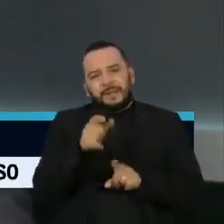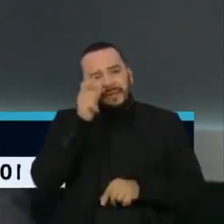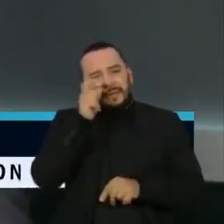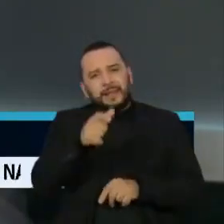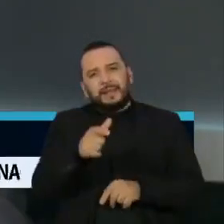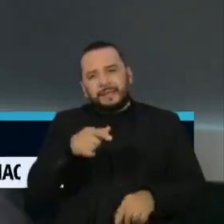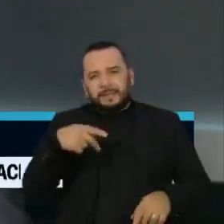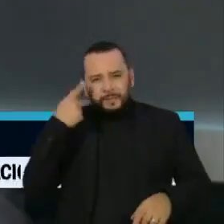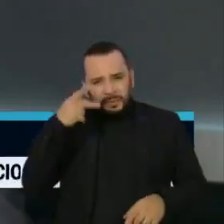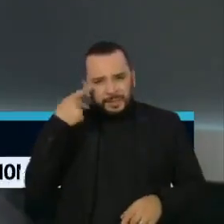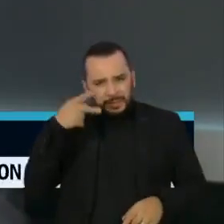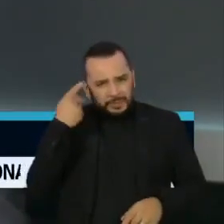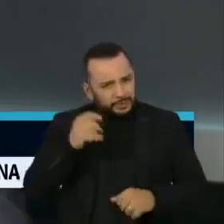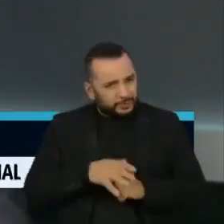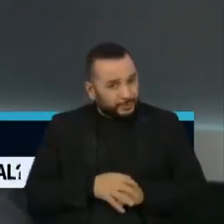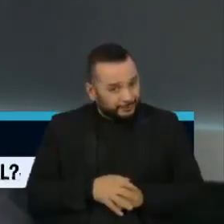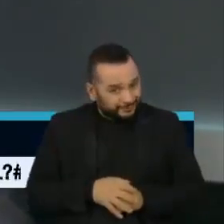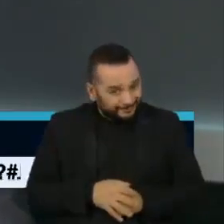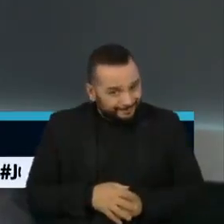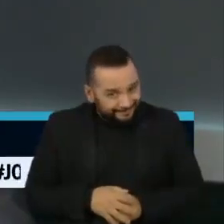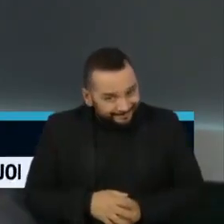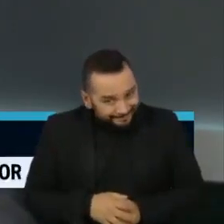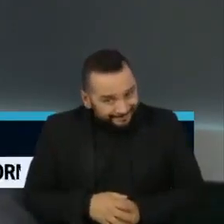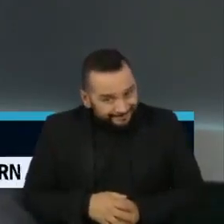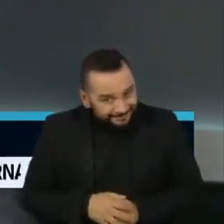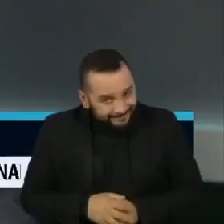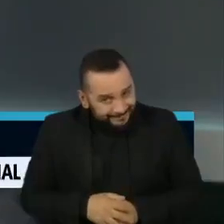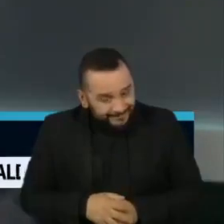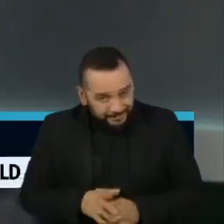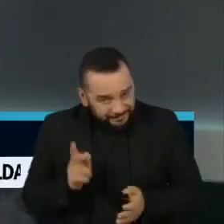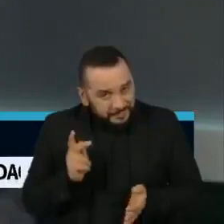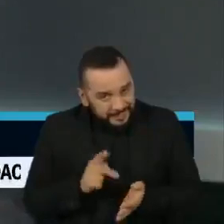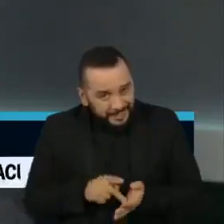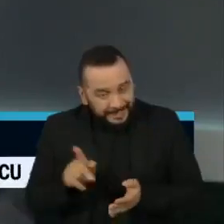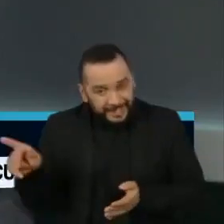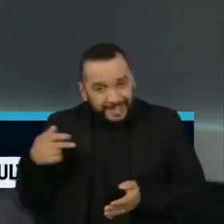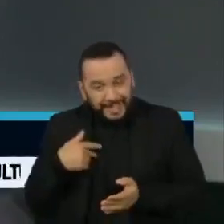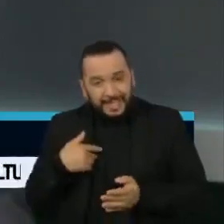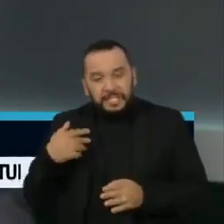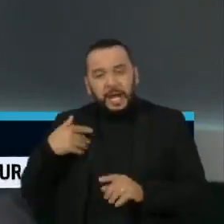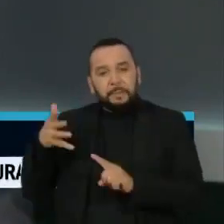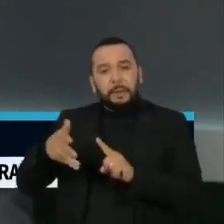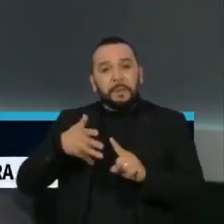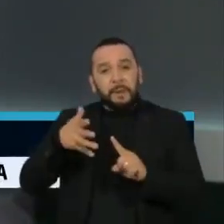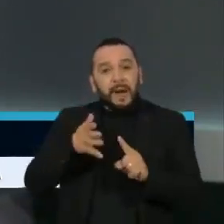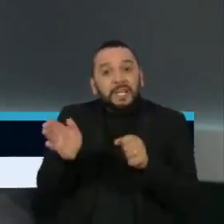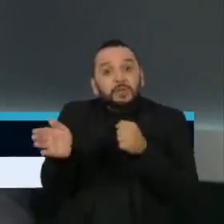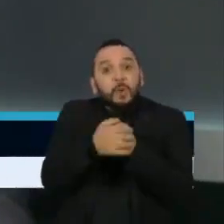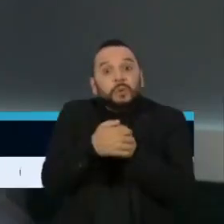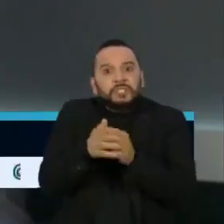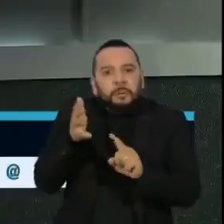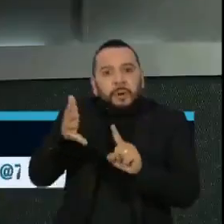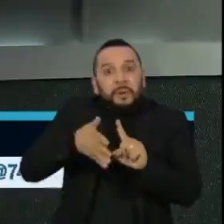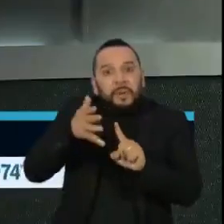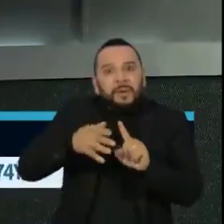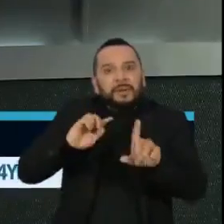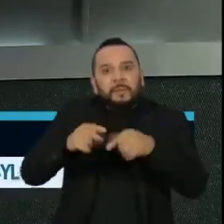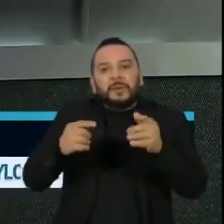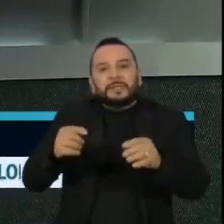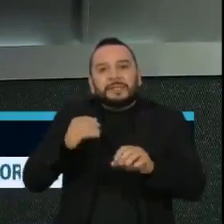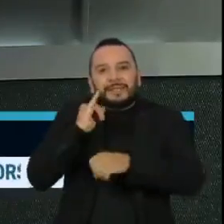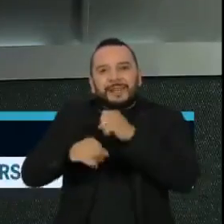O senhor considera que talvez seja pertinente tentar novamente, diante dos enredos atuais, ouvir o ex-ministro?